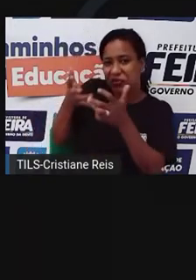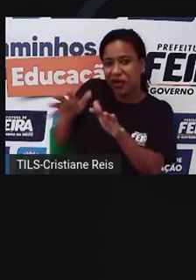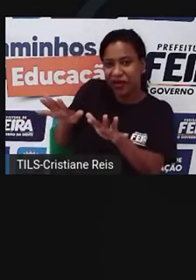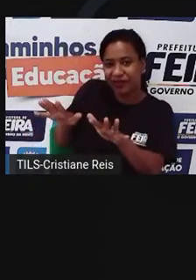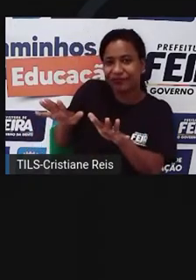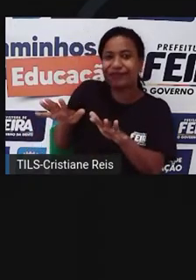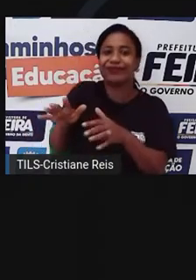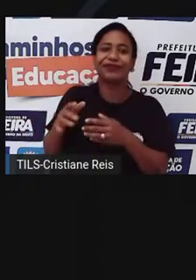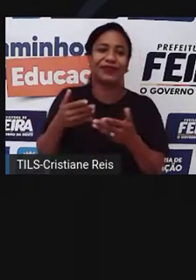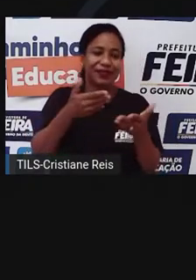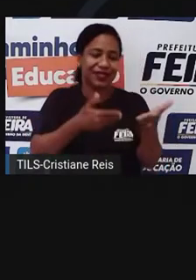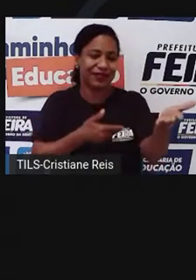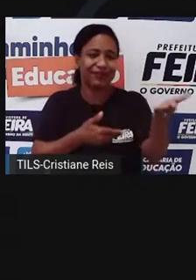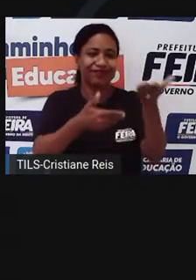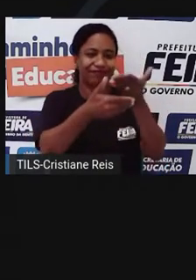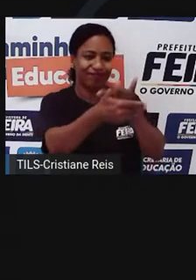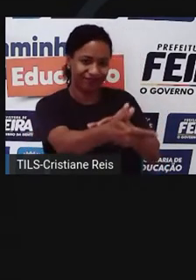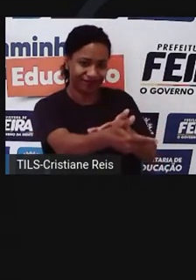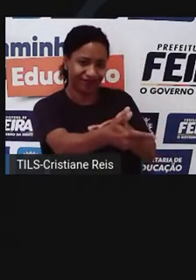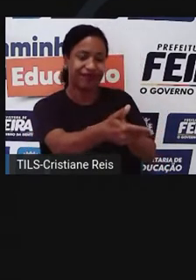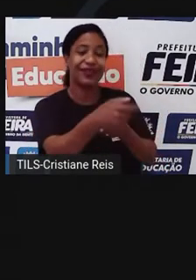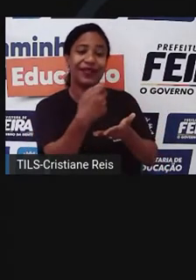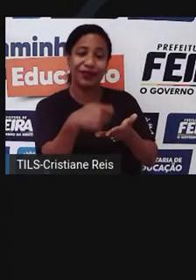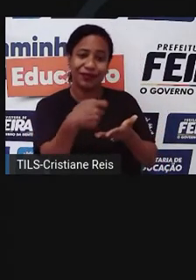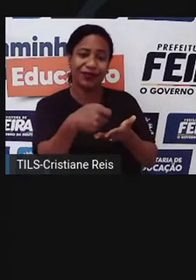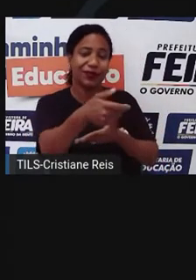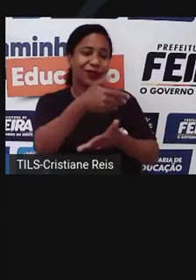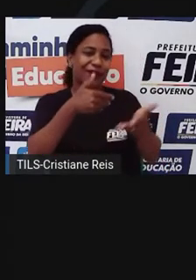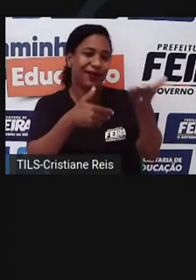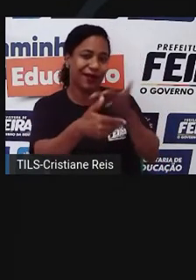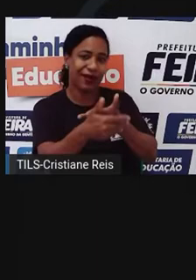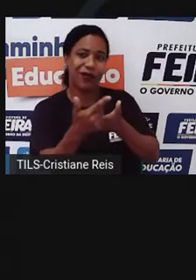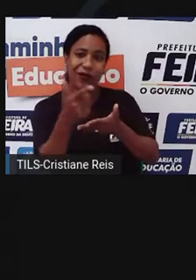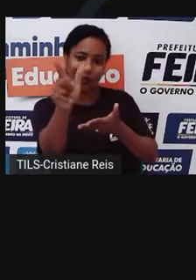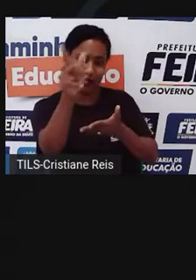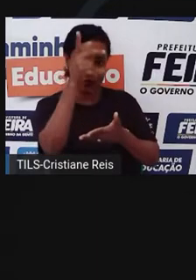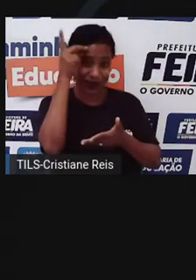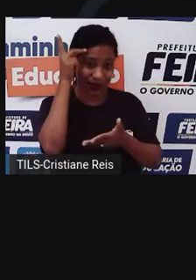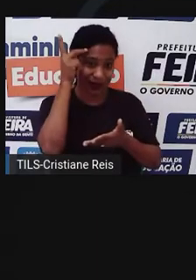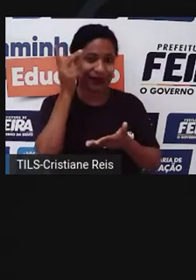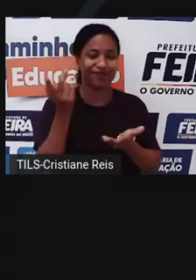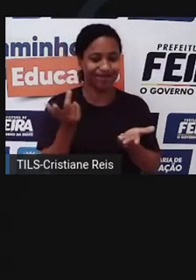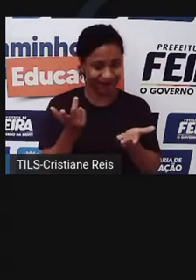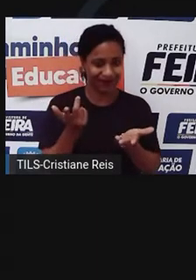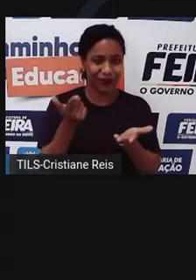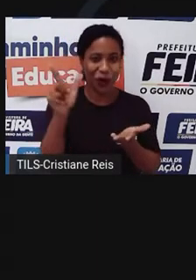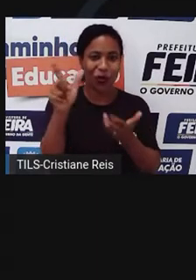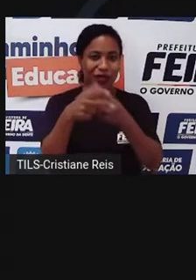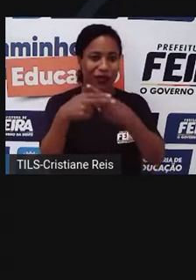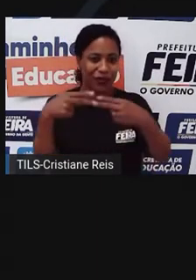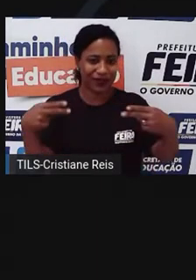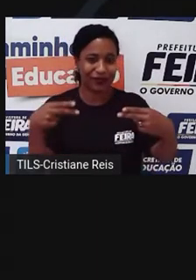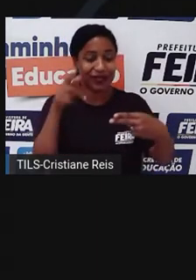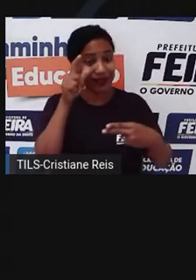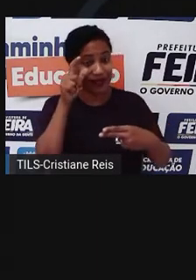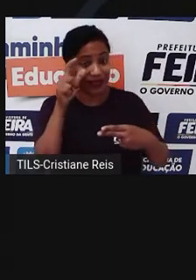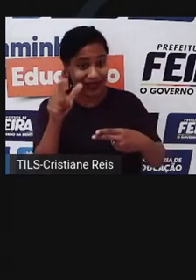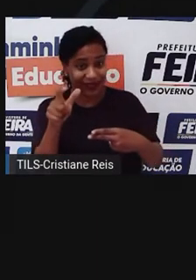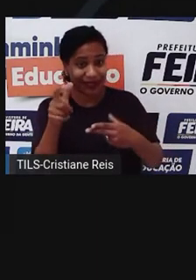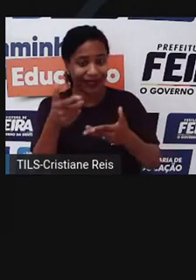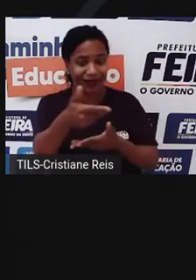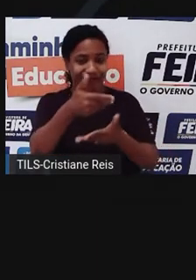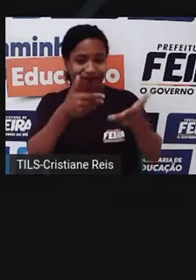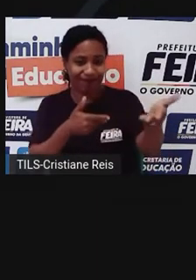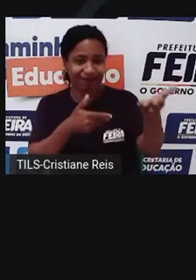conseguisse o pão, o pescador deveria trocar seu peixe com outra pessoa e conseguir algum produto que interessasse ao padeiro para